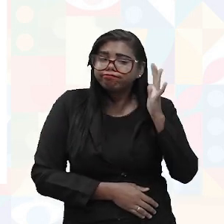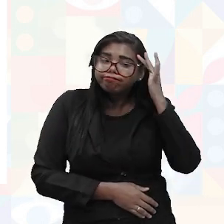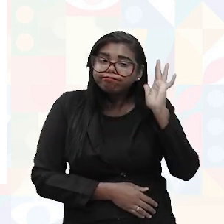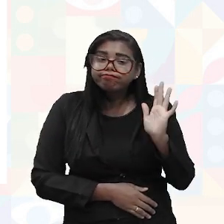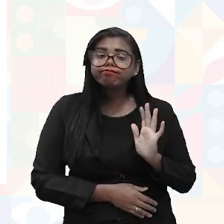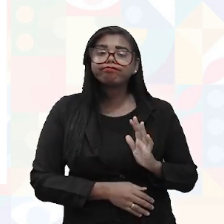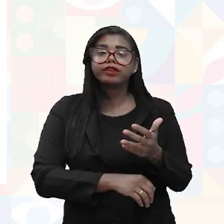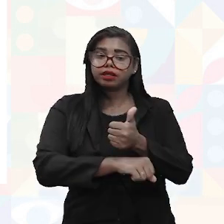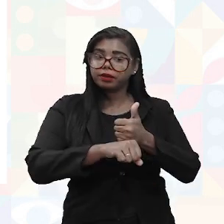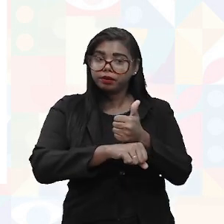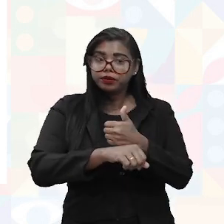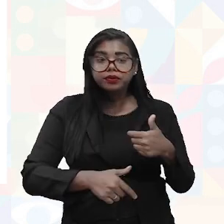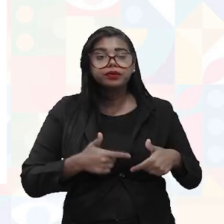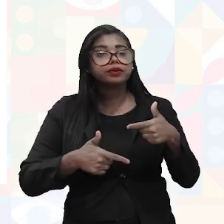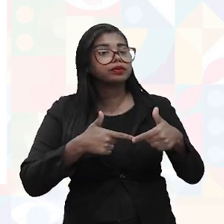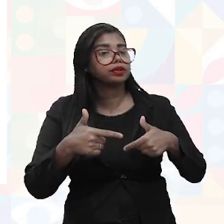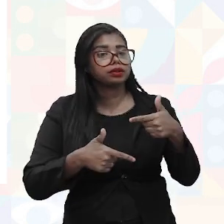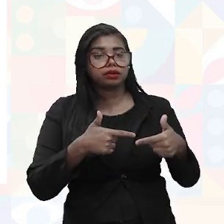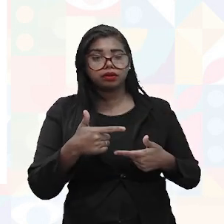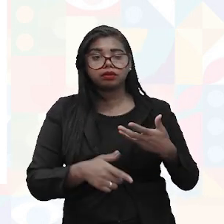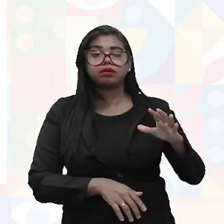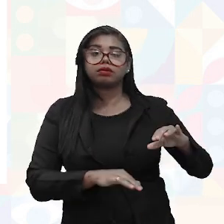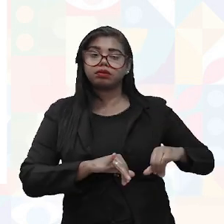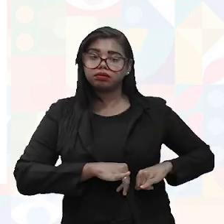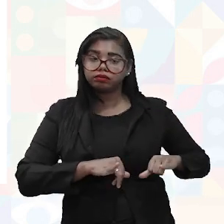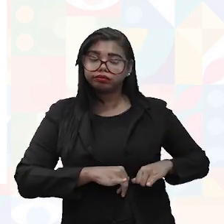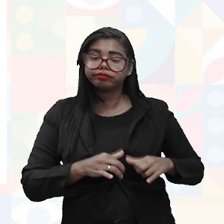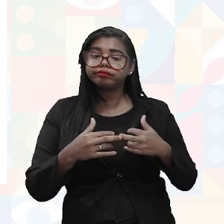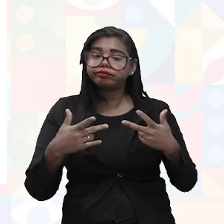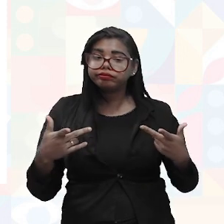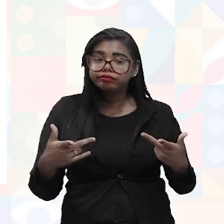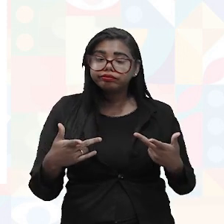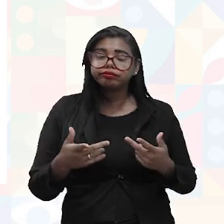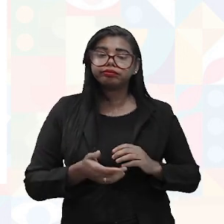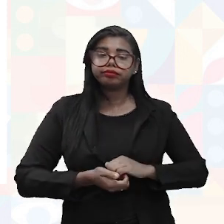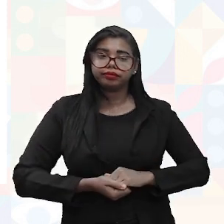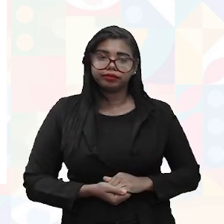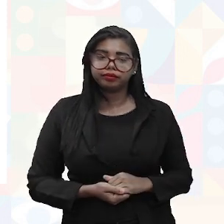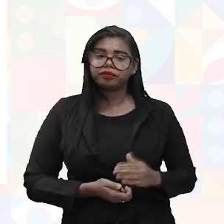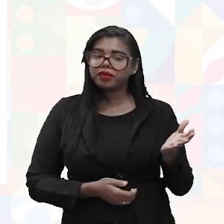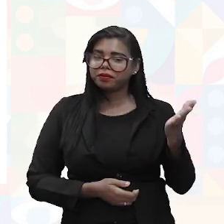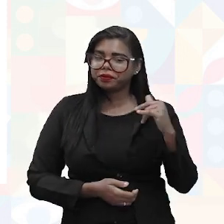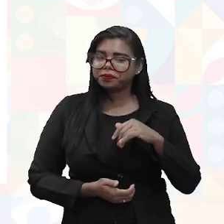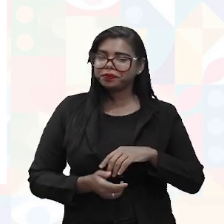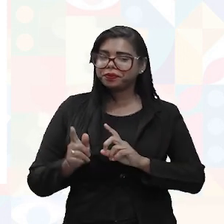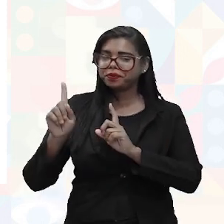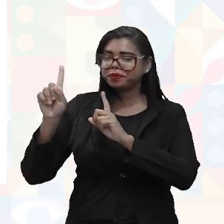mas aquele profissional que trabalha ali, minha gente, passa por cada uma. Mas vamos lá.